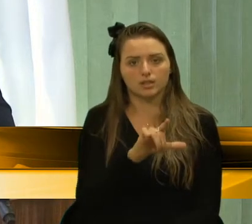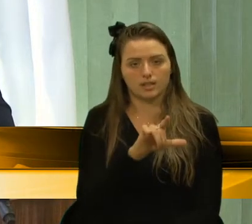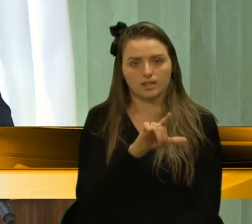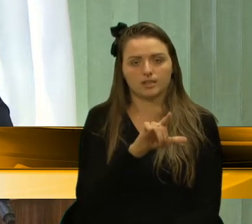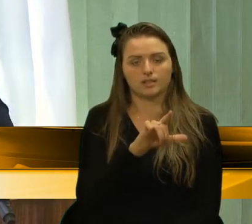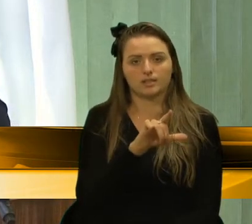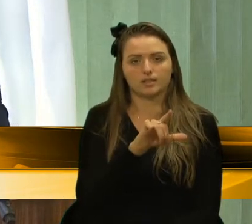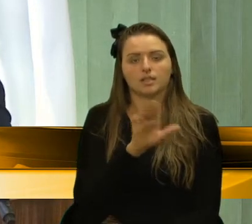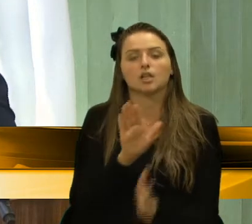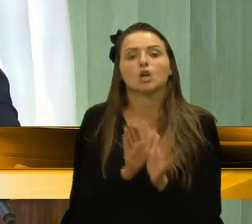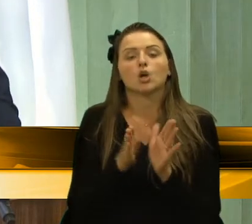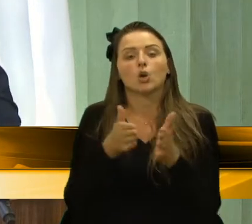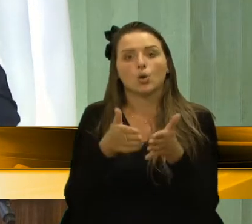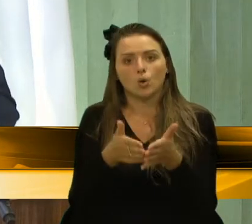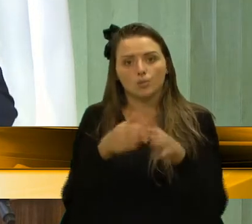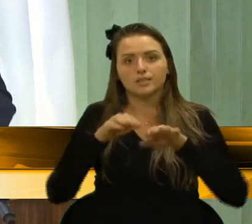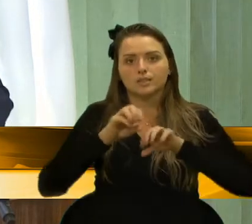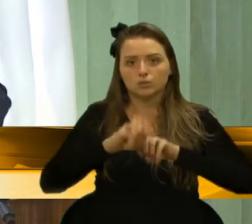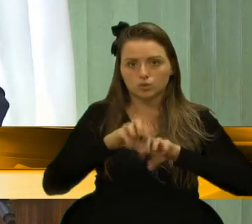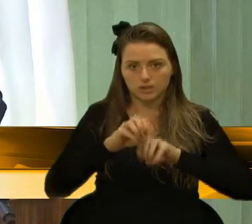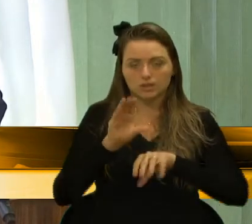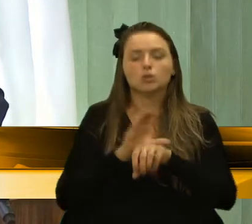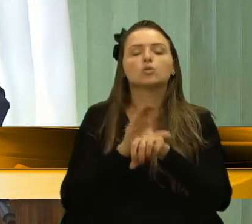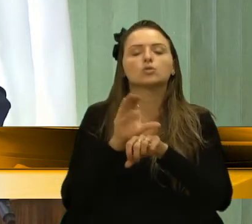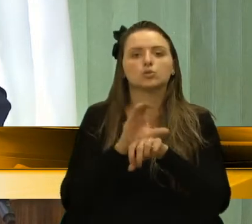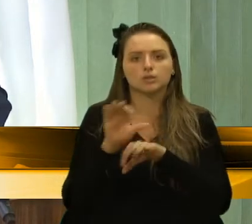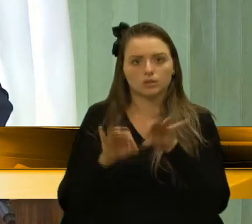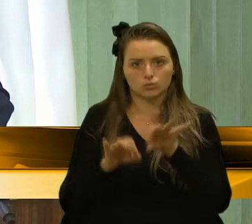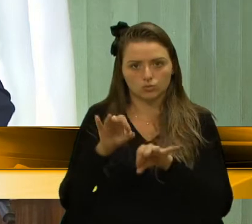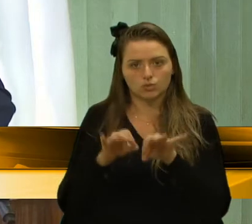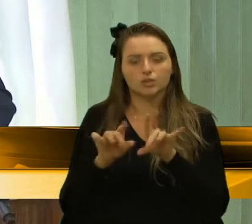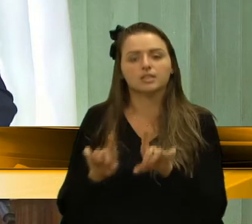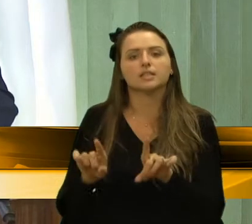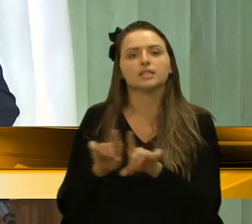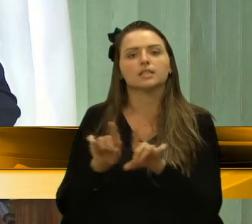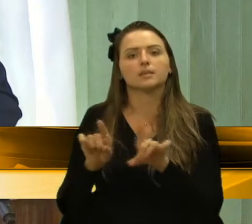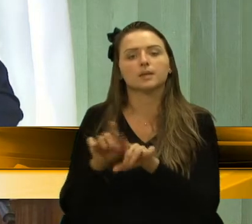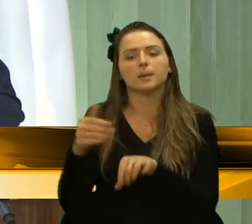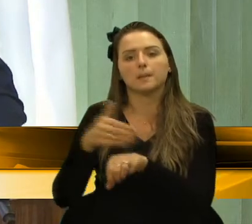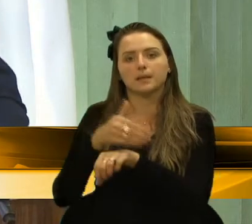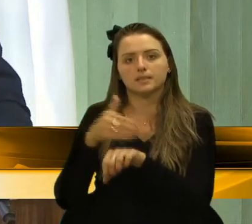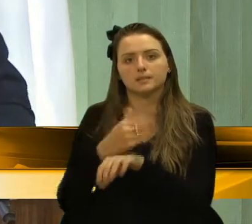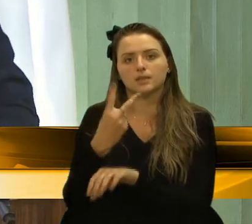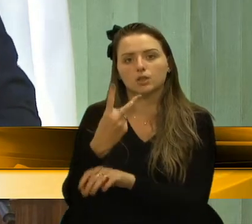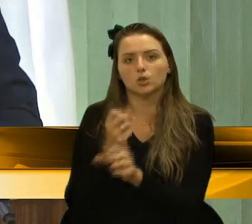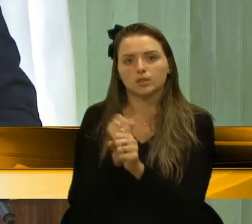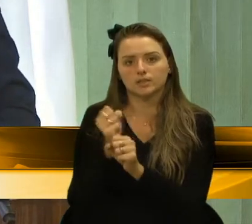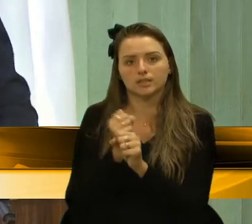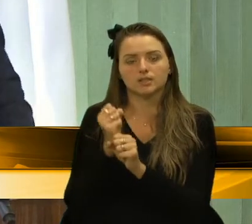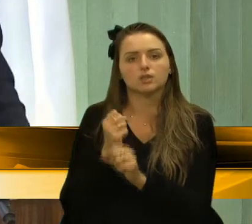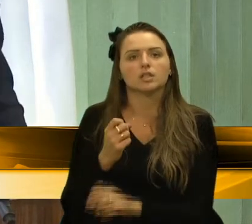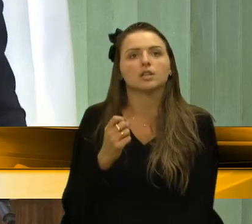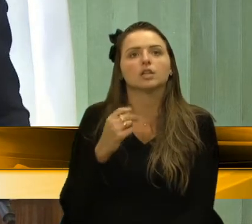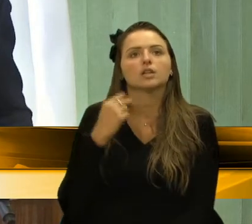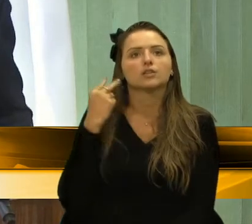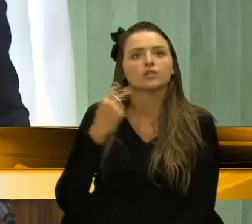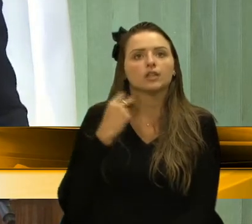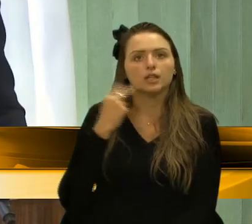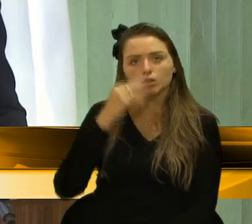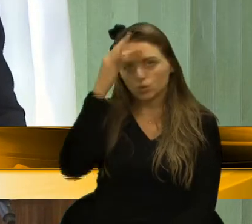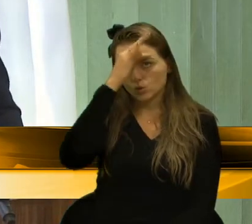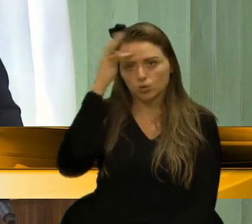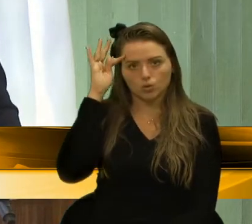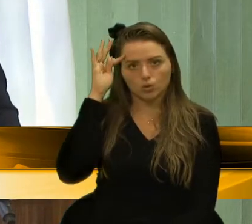a Comissão de Educação, Constituição e Justiça, e também depois participei durante dois anos com o vereador Tuígo na nossa